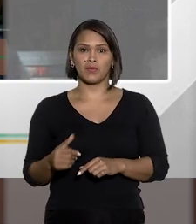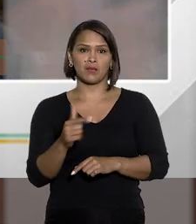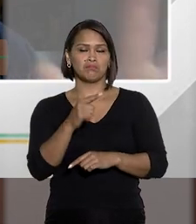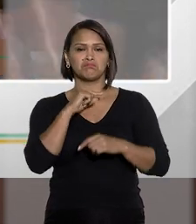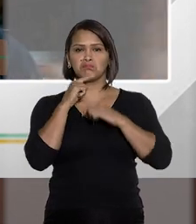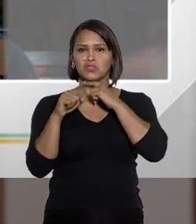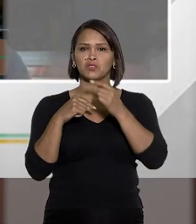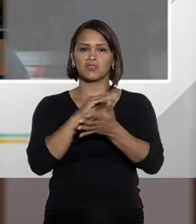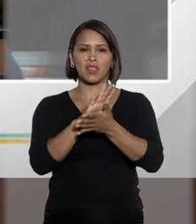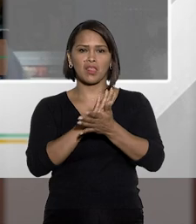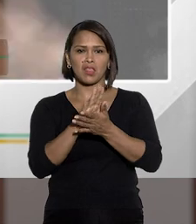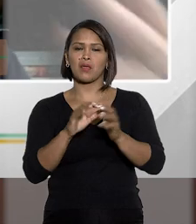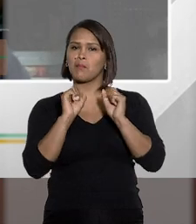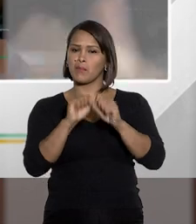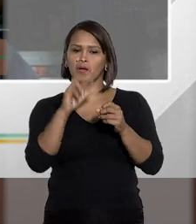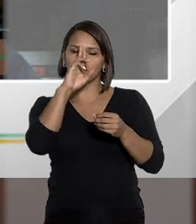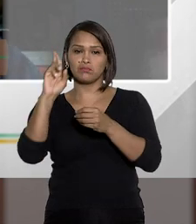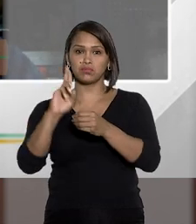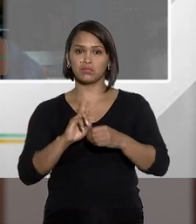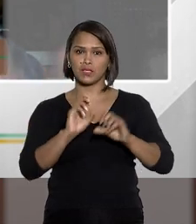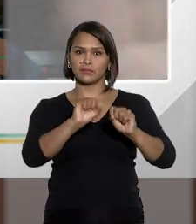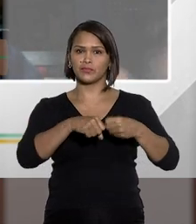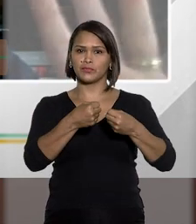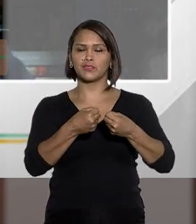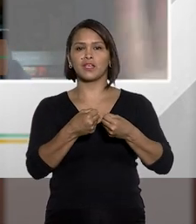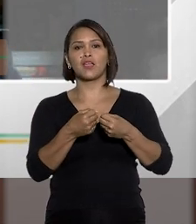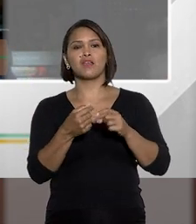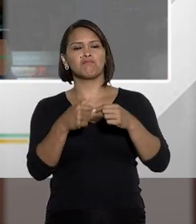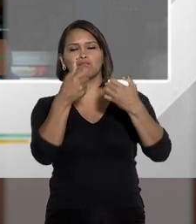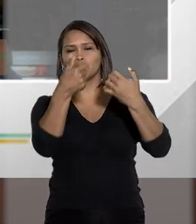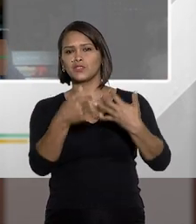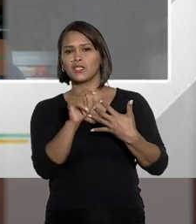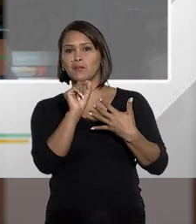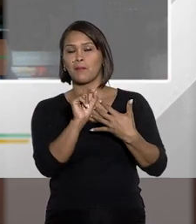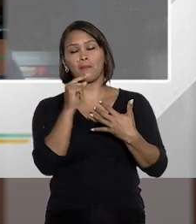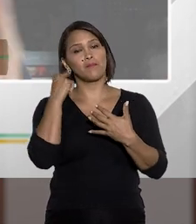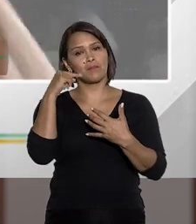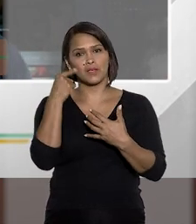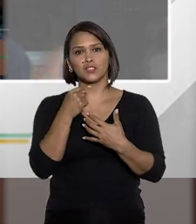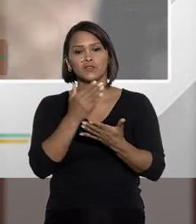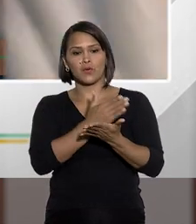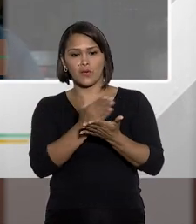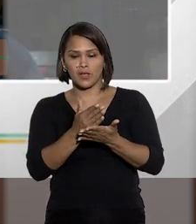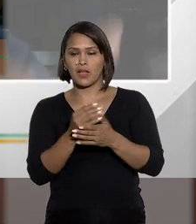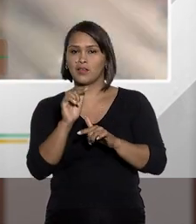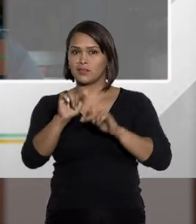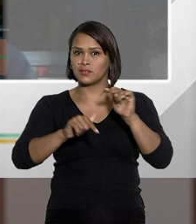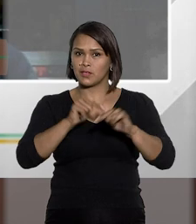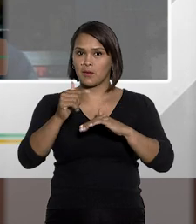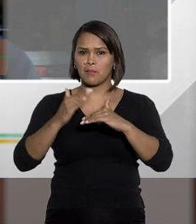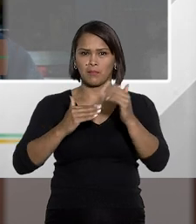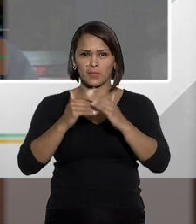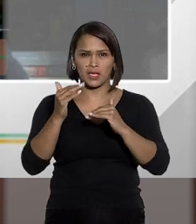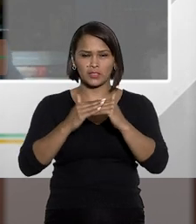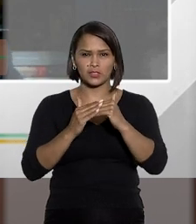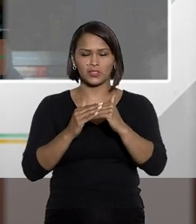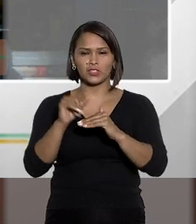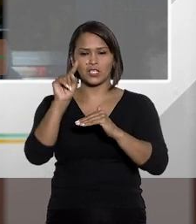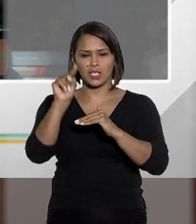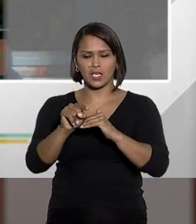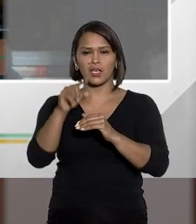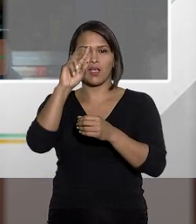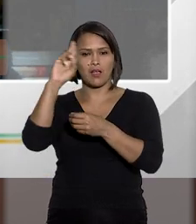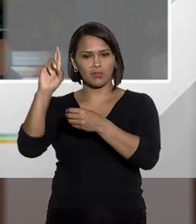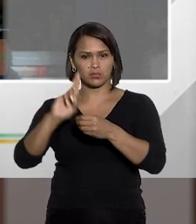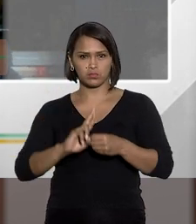pública, eu não tenho dúvida que pode cometer abuso de autoridade, não vou nem perder tempo com isso. Mas o advogado, enquanto advogado, será que